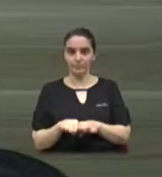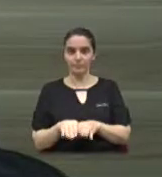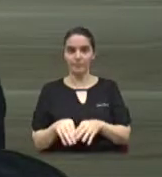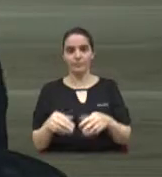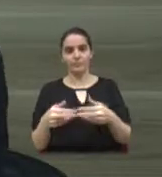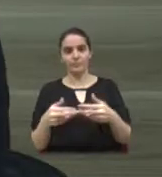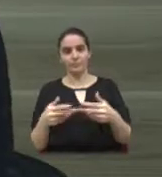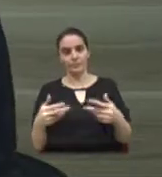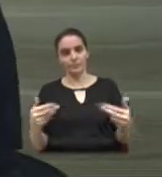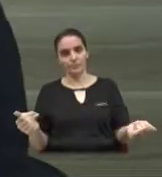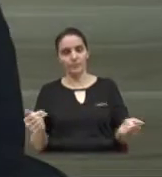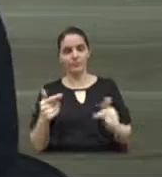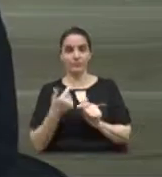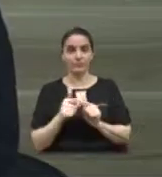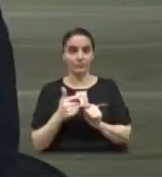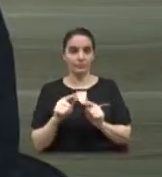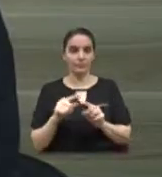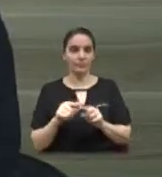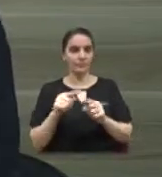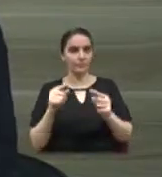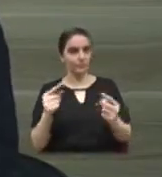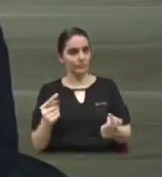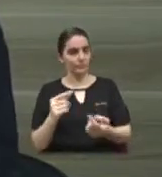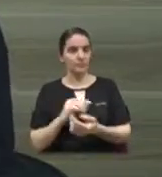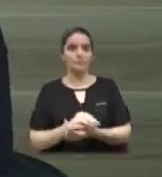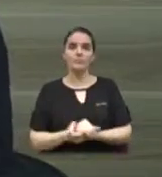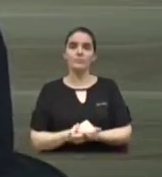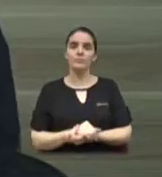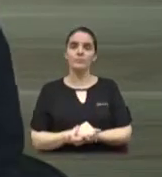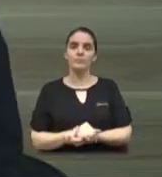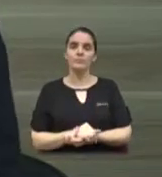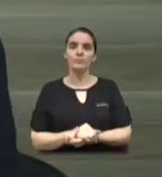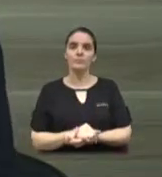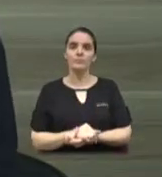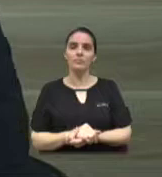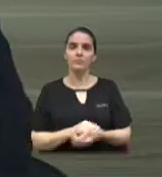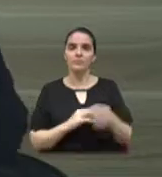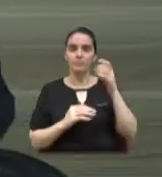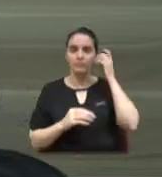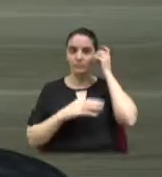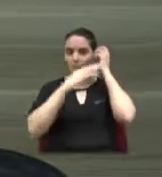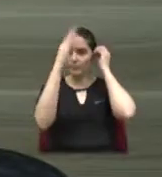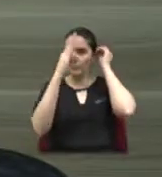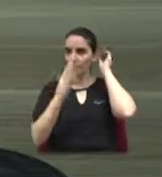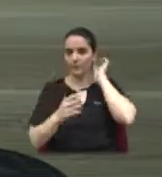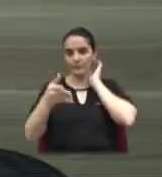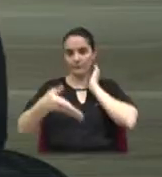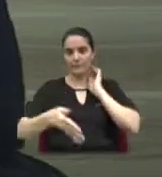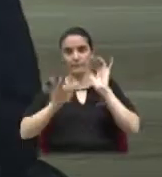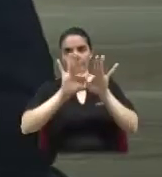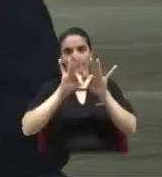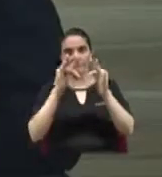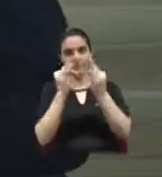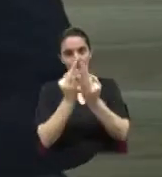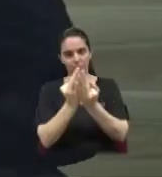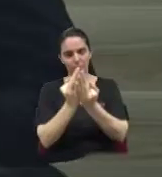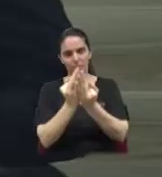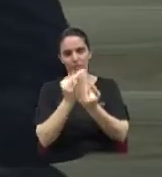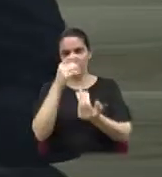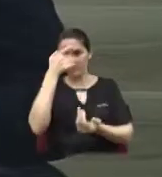problemas legais. Mas, vereadora, realmente é uma realidade do brasileiro hoje, a família que tem consciência